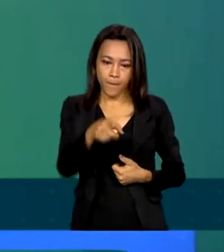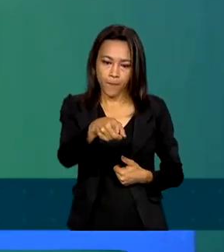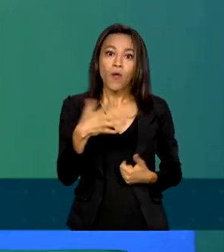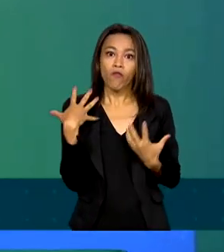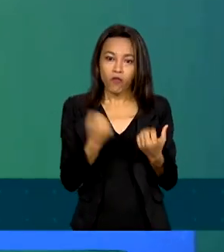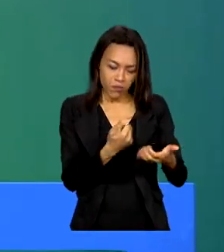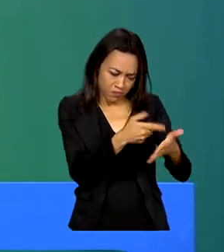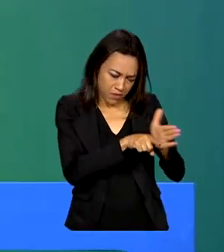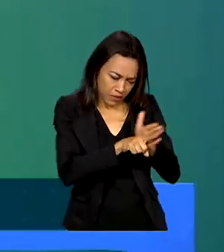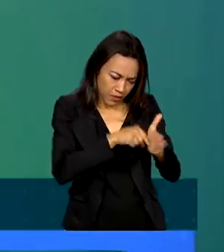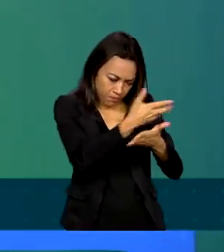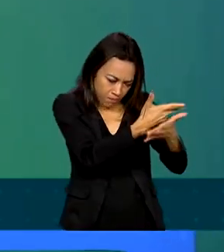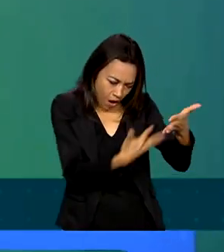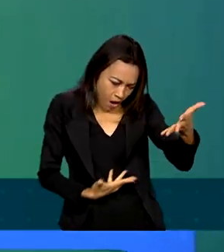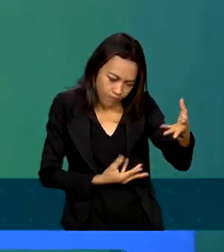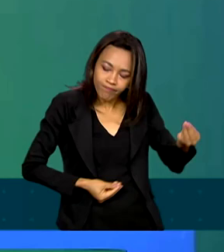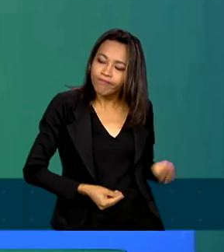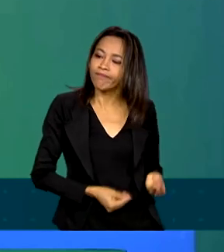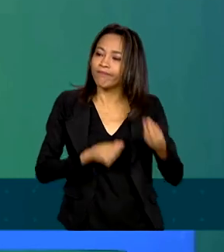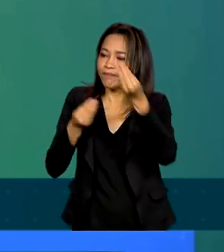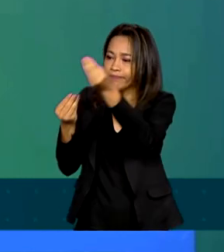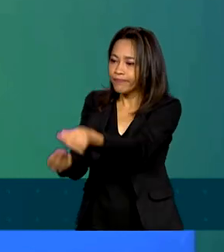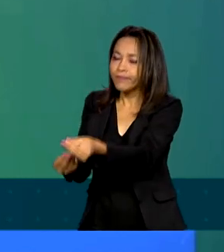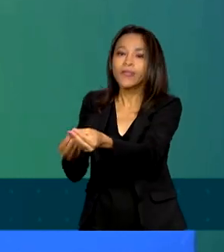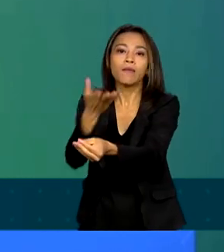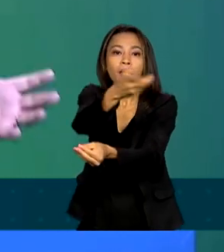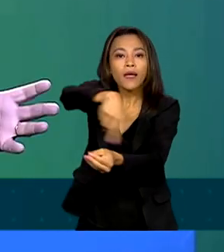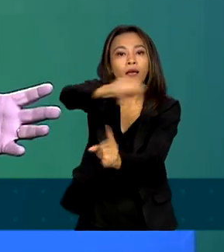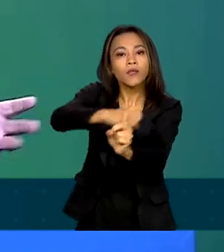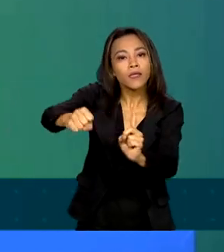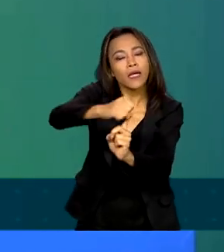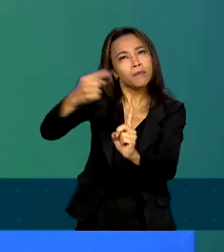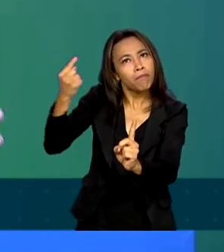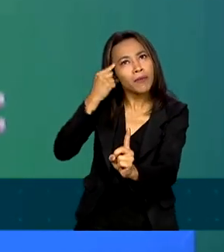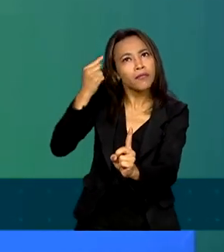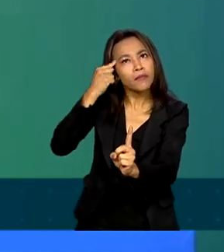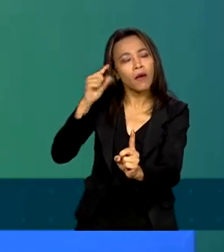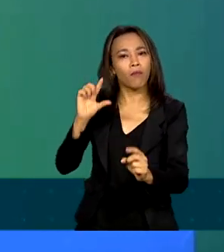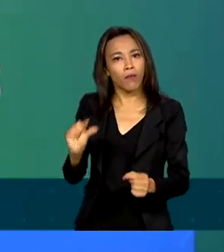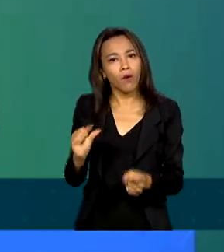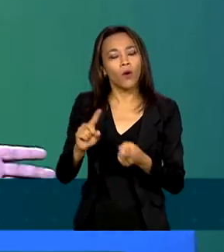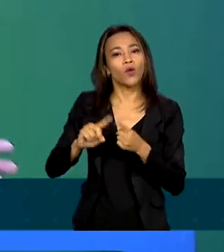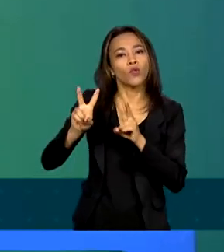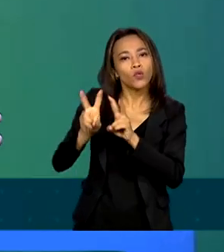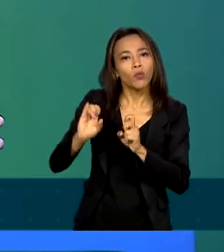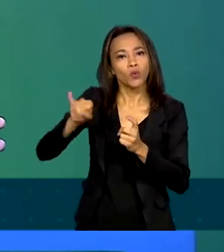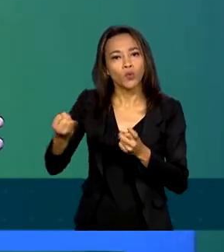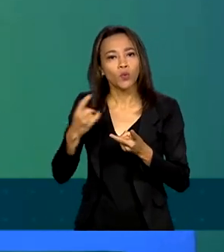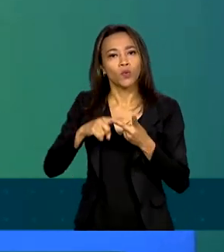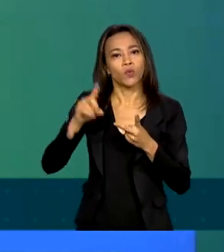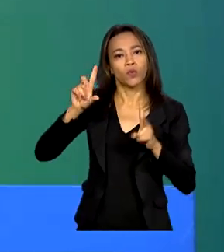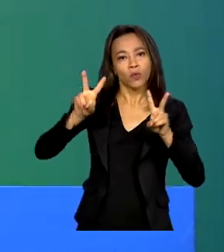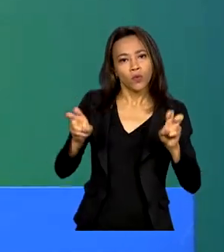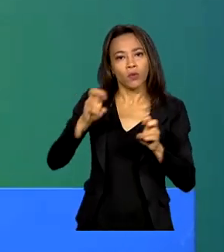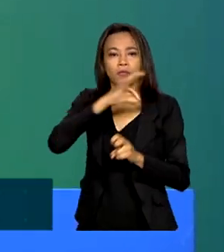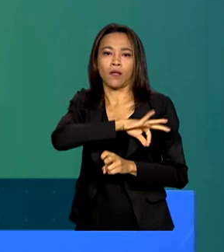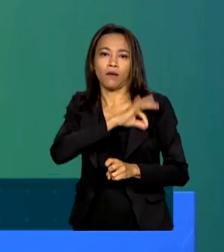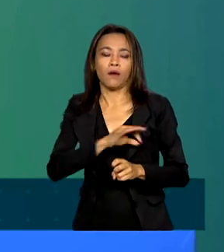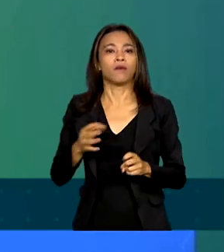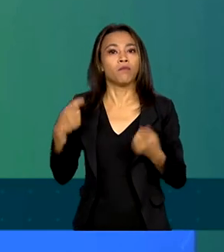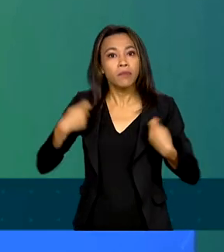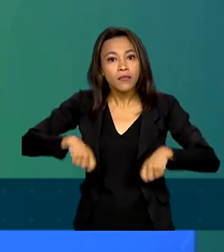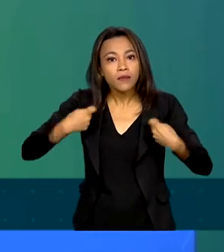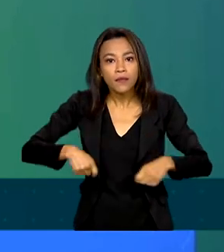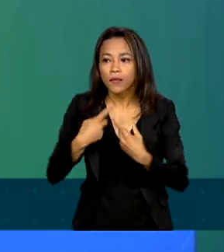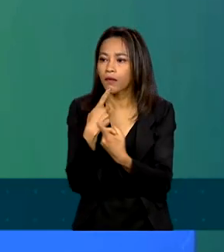estudos e vamos fazer a sociedade pensar um pouco. Nós sabemos tudo, a política de juros, a política salarial. Tem que haver determinação,